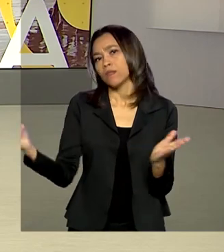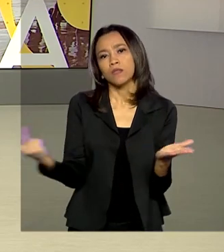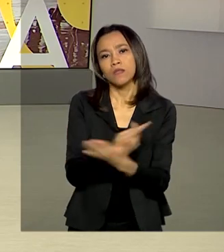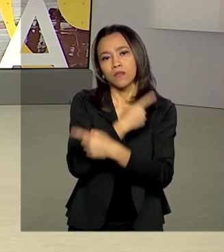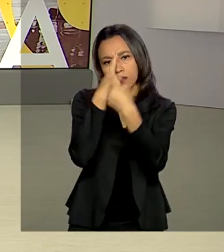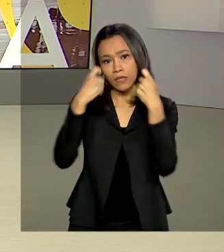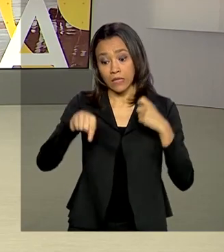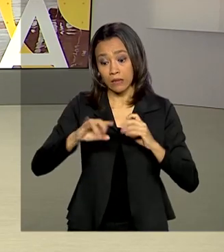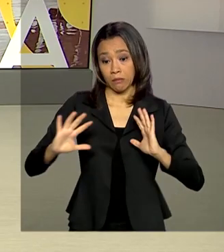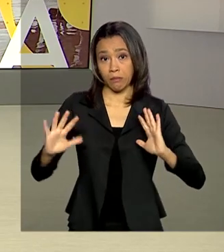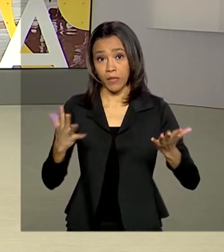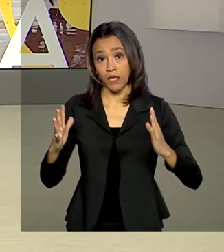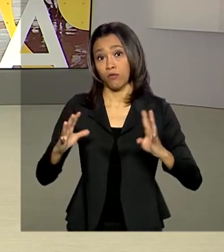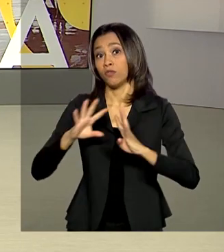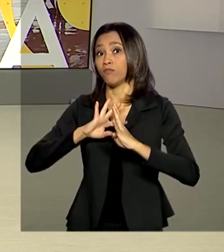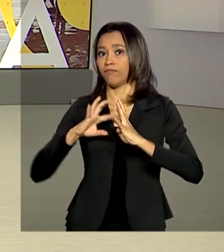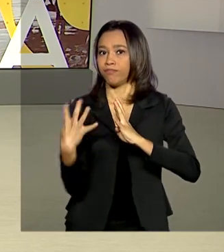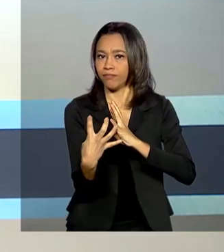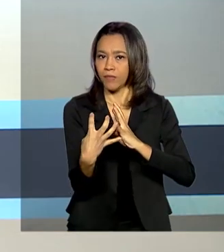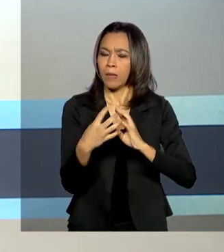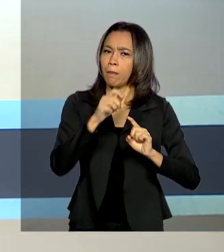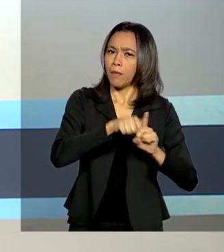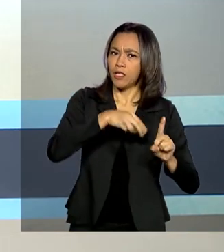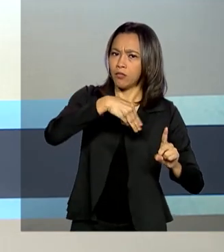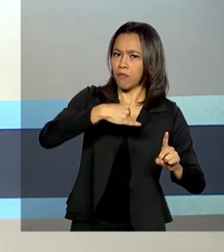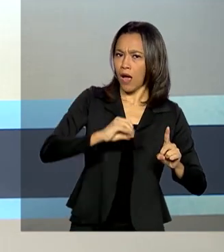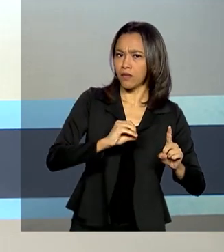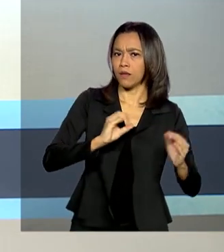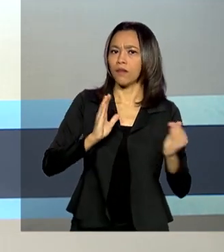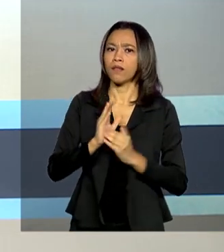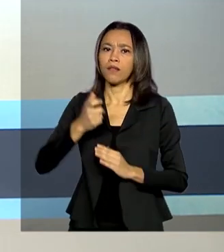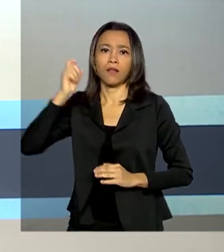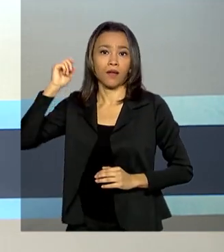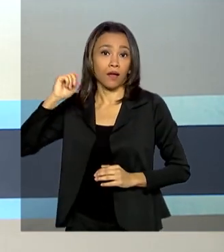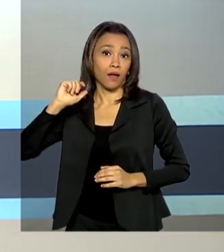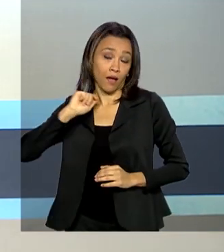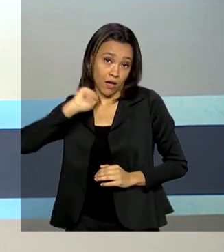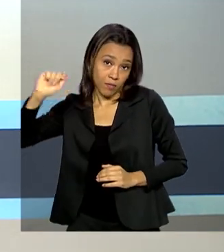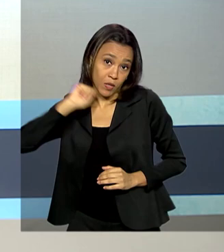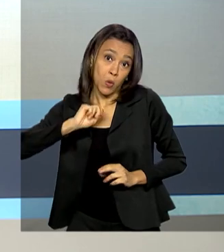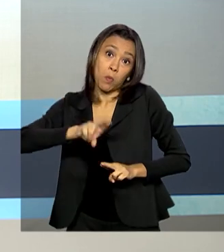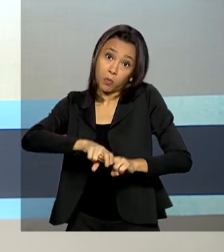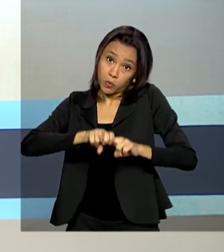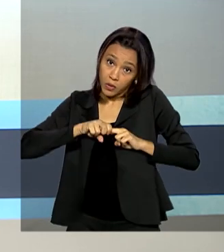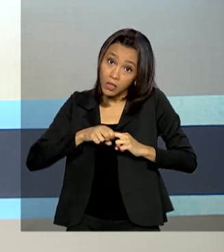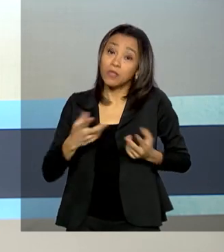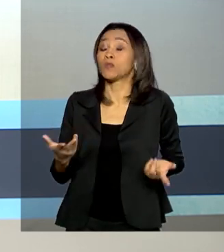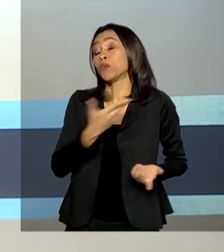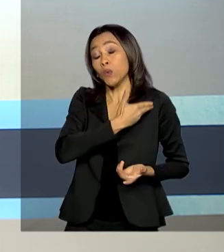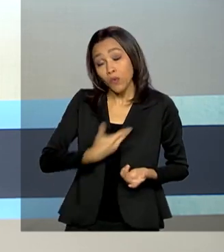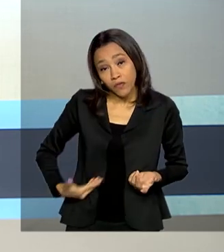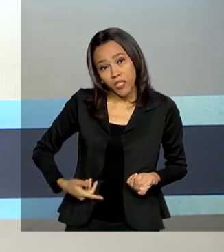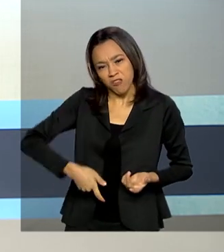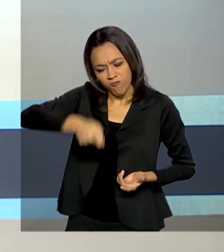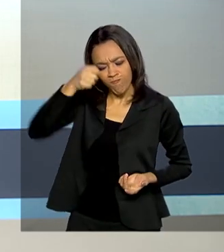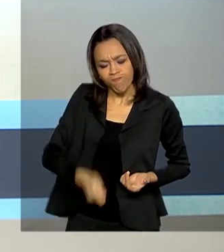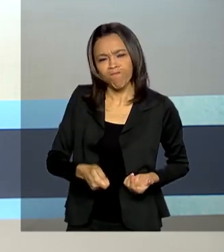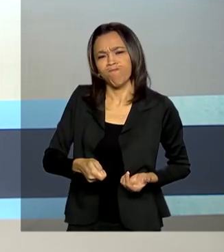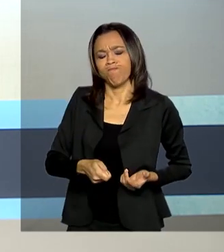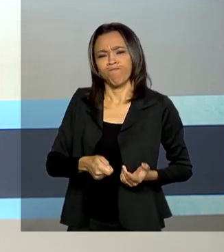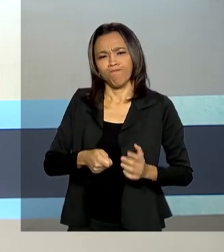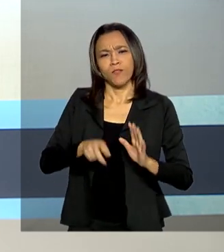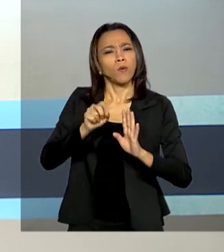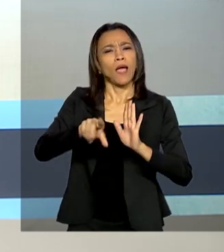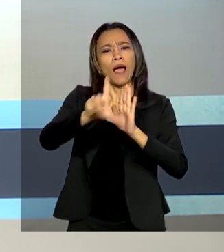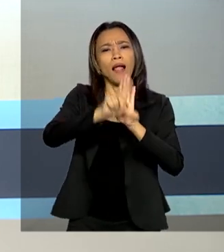período da pandemia, entre março e abril. Por isso, o governo decidiu endurecer a Lei Maria da Penha e criou um aplicativo